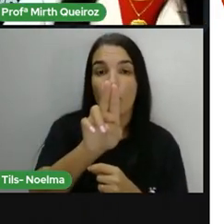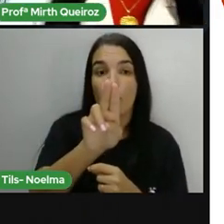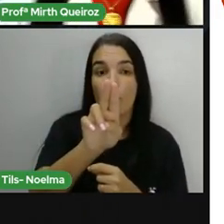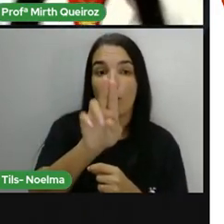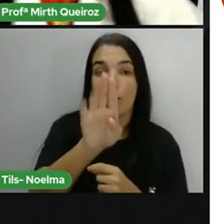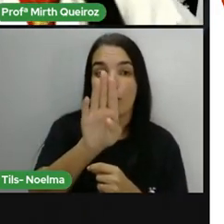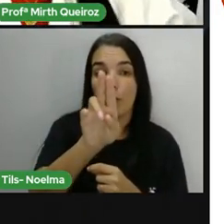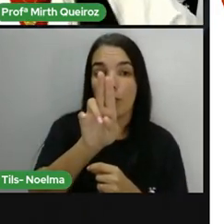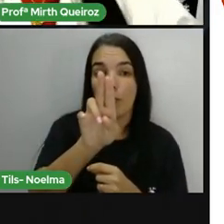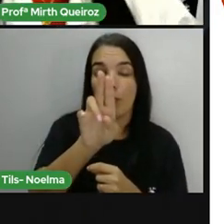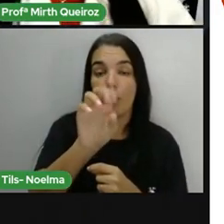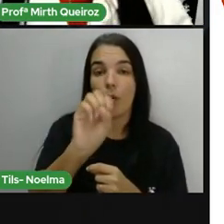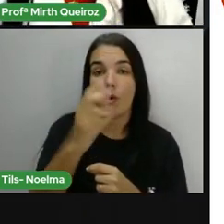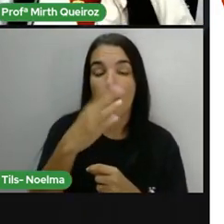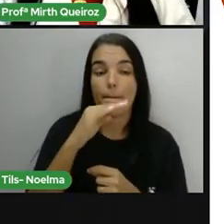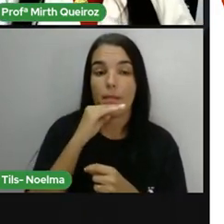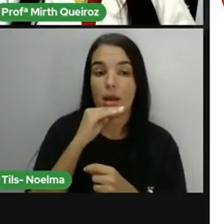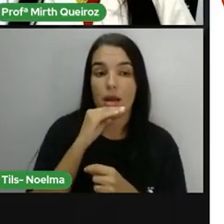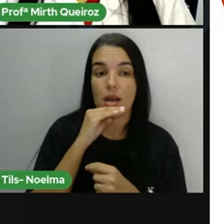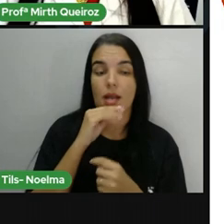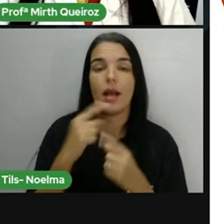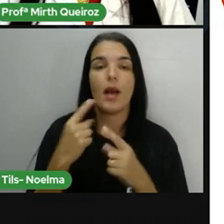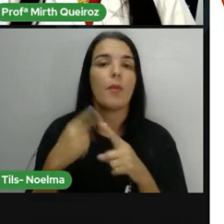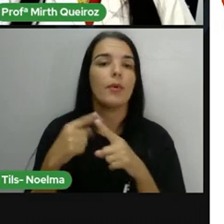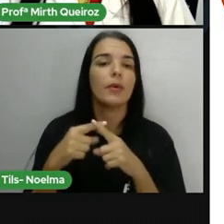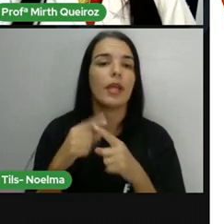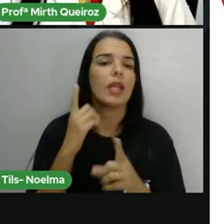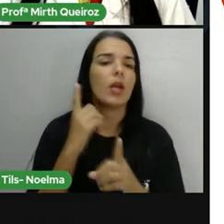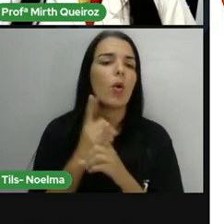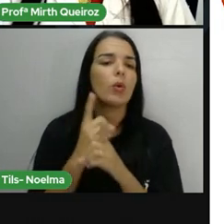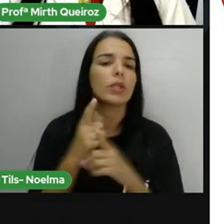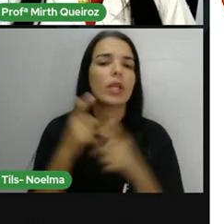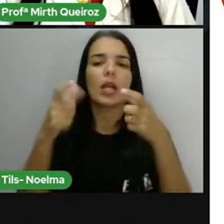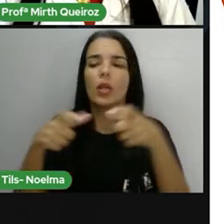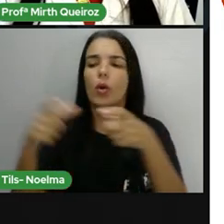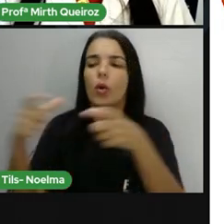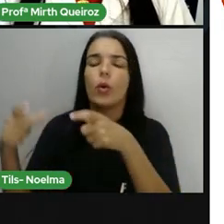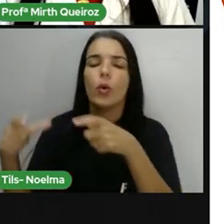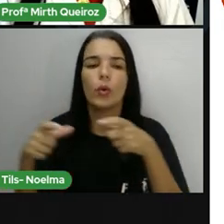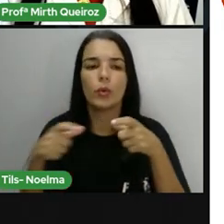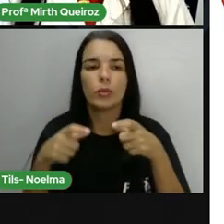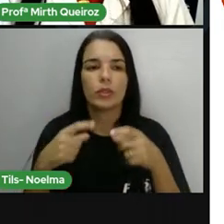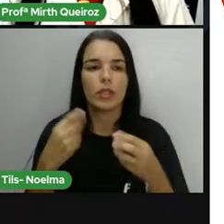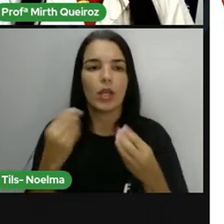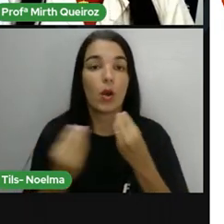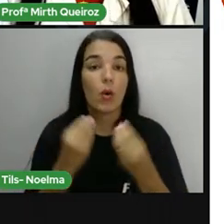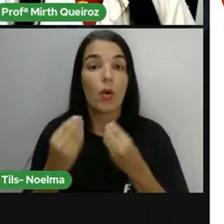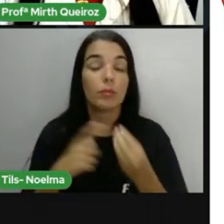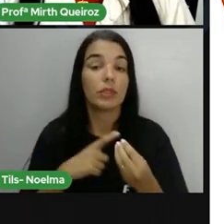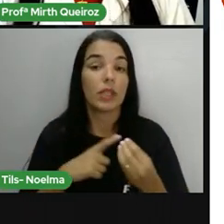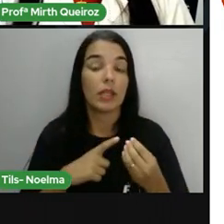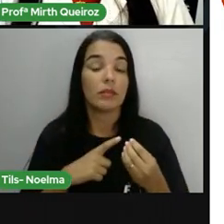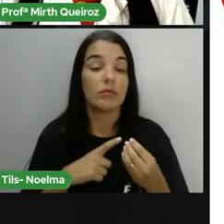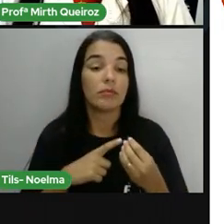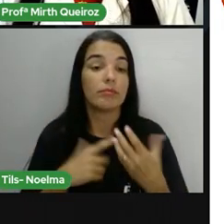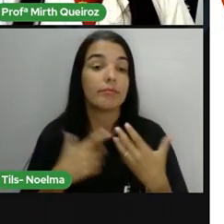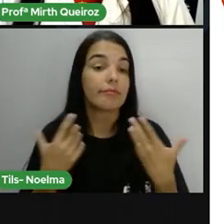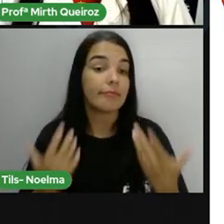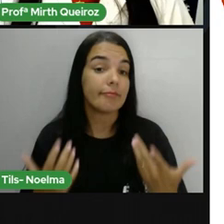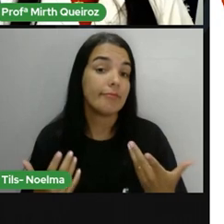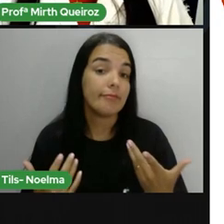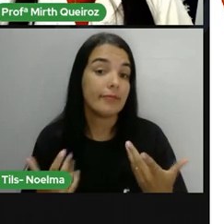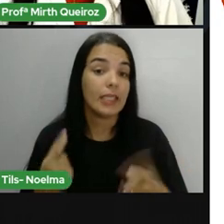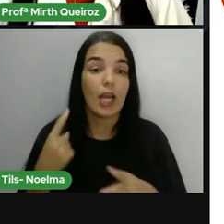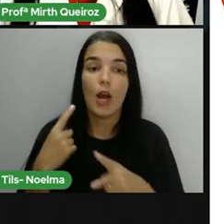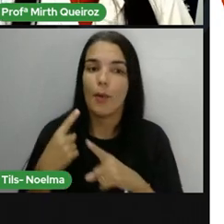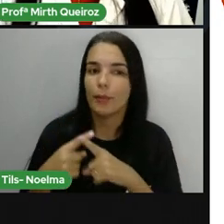manga, por que que a gente encontra em outras épocas do ano? Como é que a gente permite sua disponibilidade? Justamente quando a gente faz